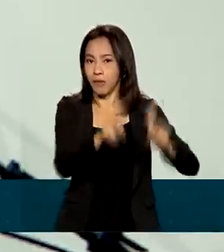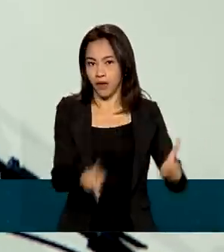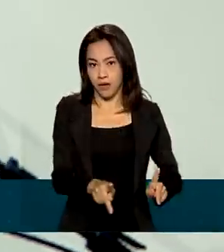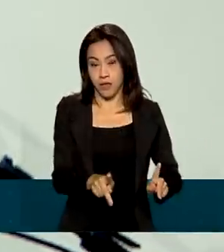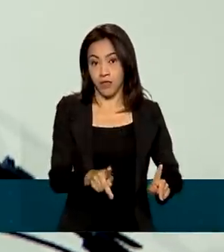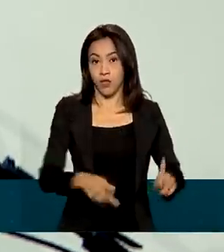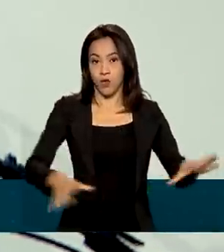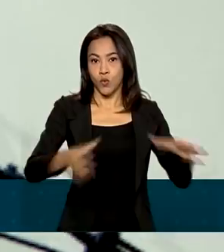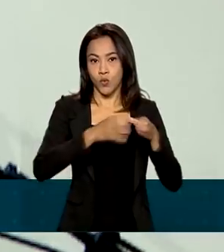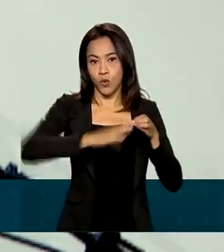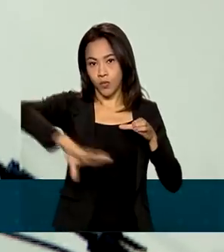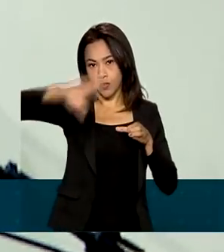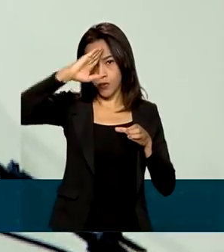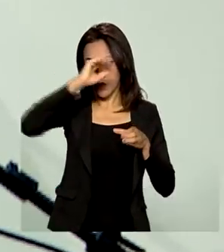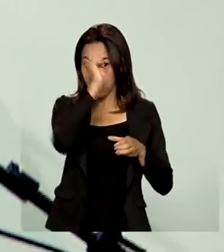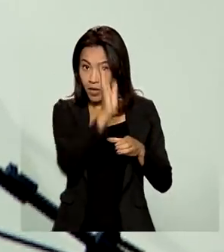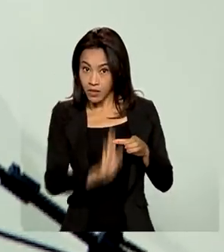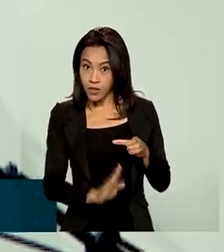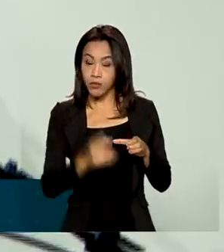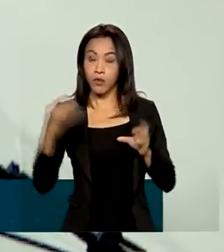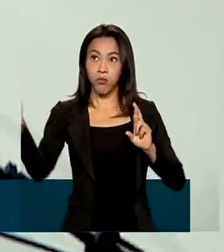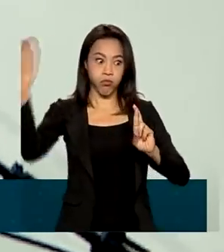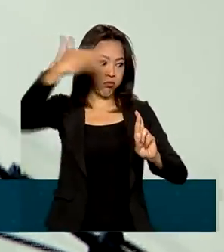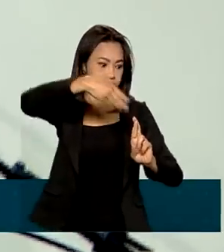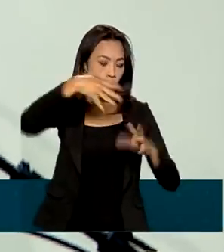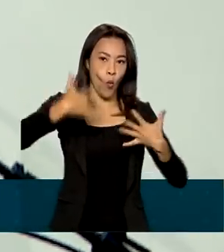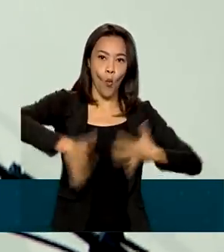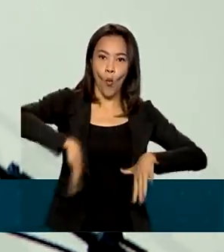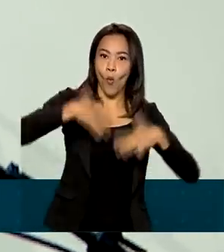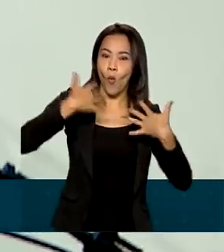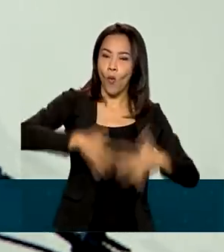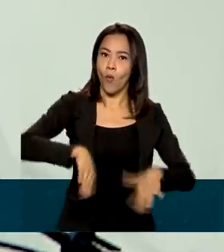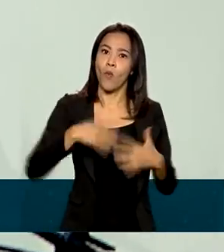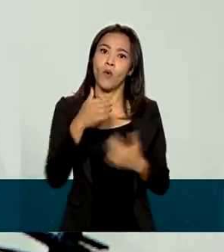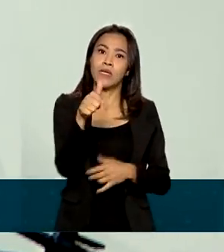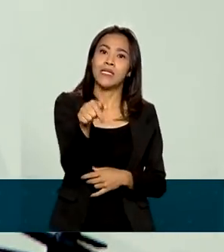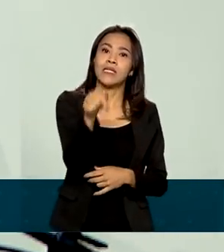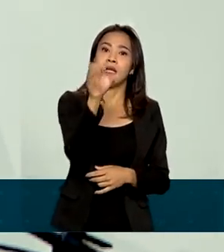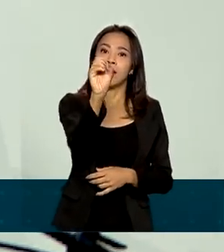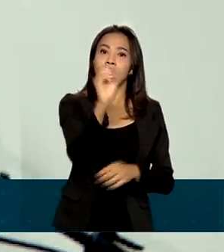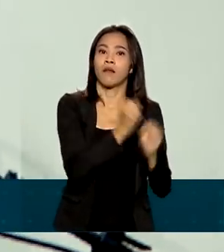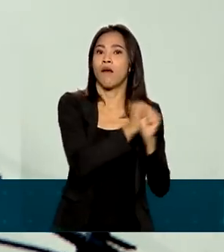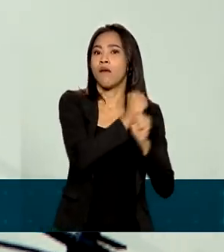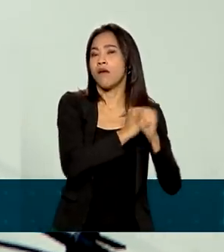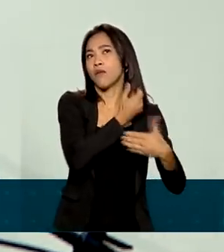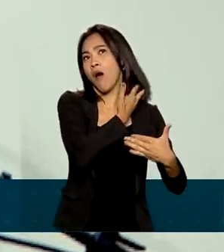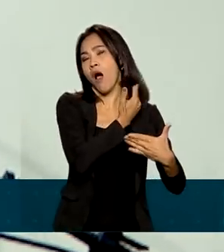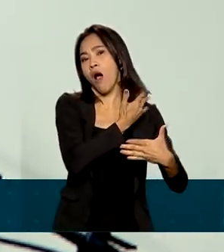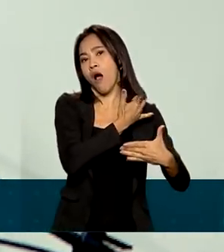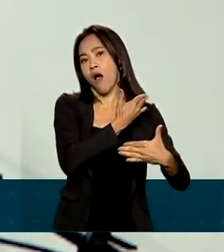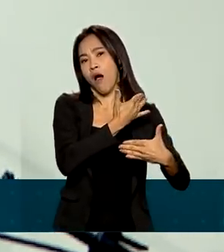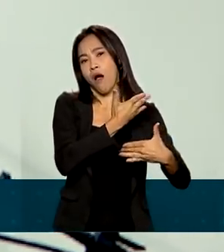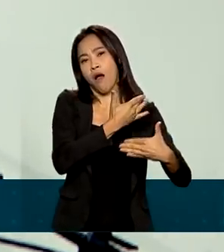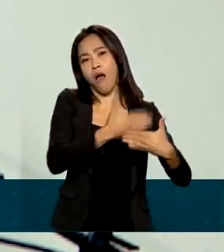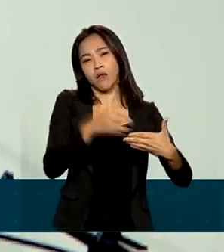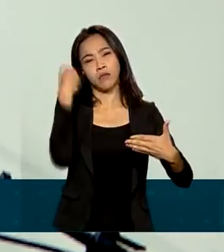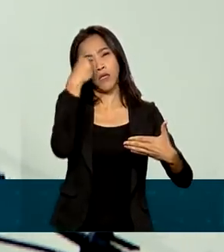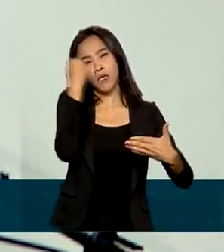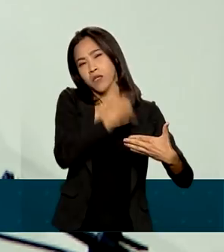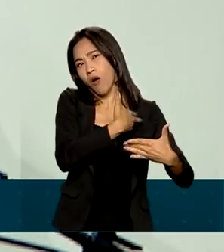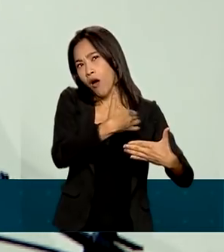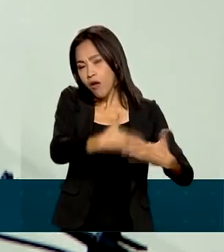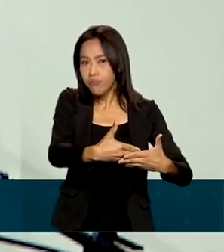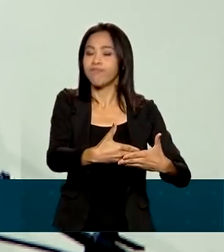Brasileiras têm se destacado ao longo de mais de 70 anos de experiências de sucesso